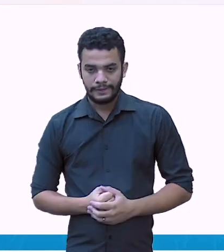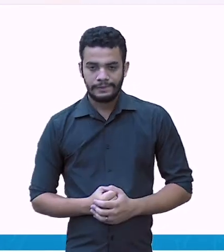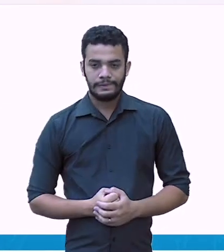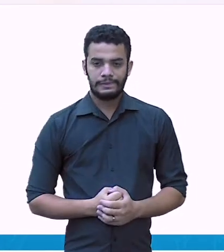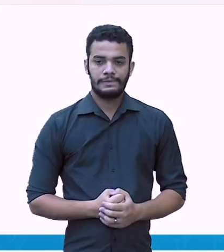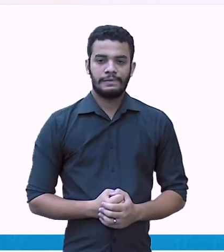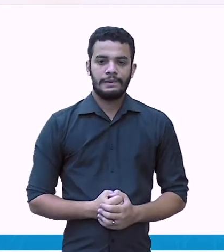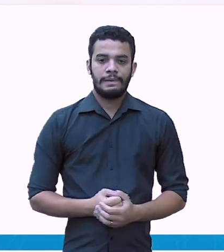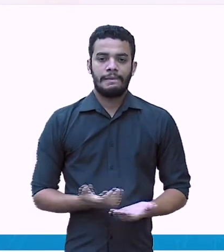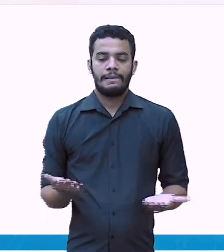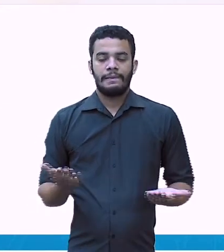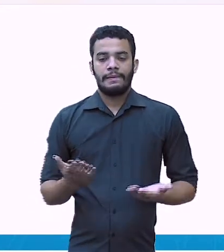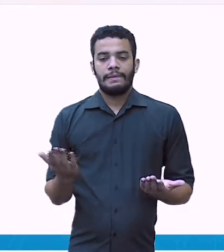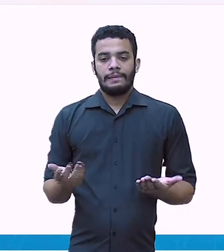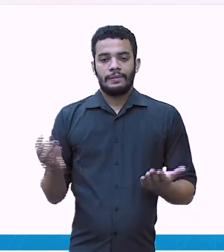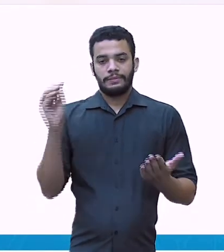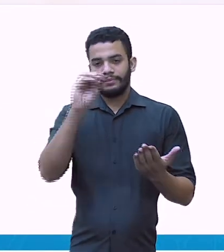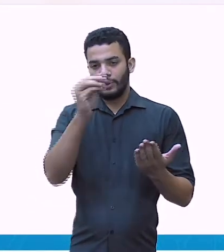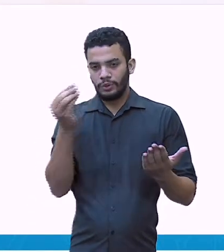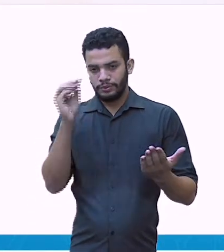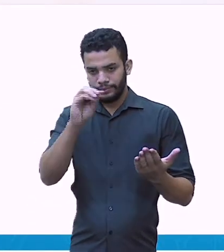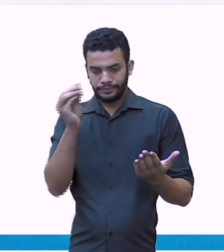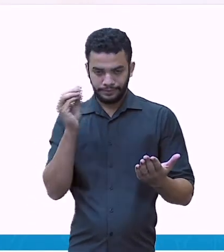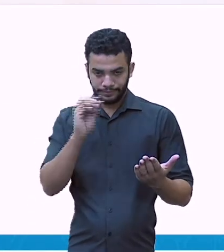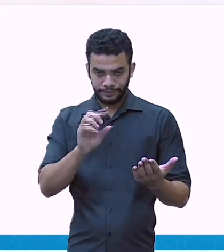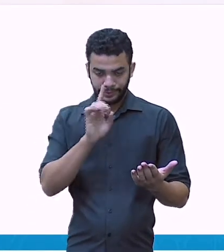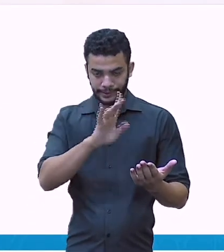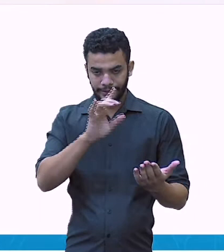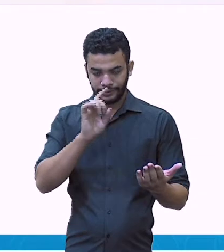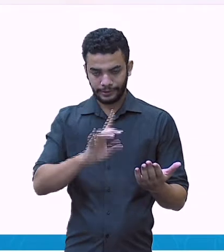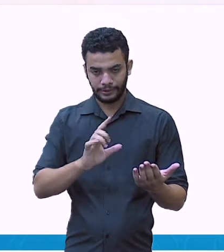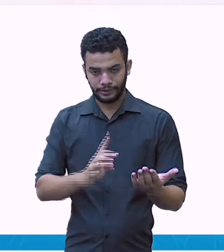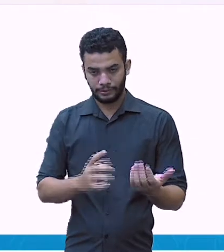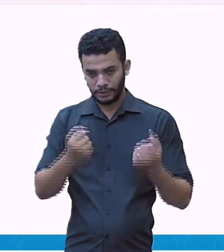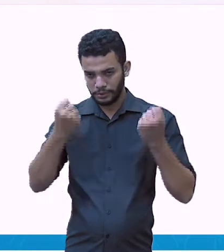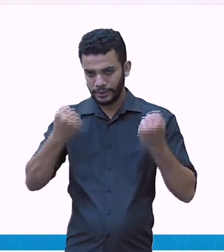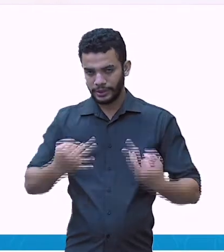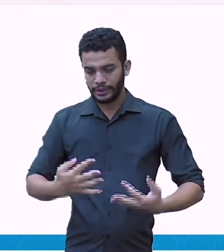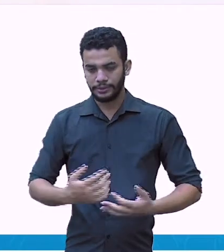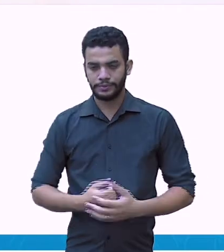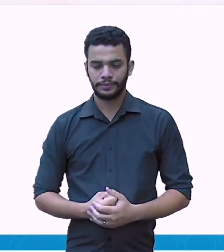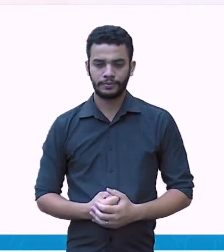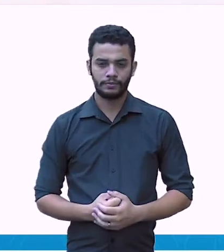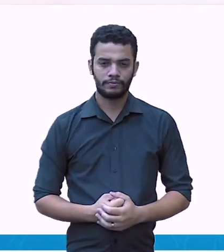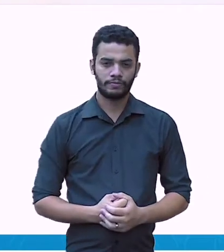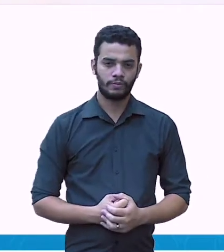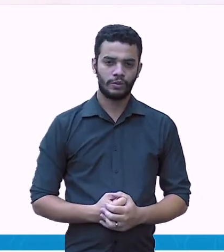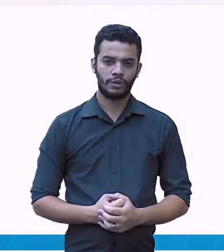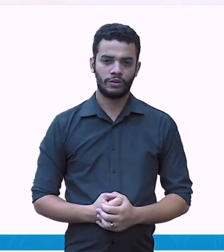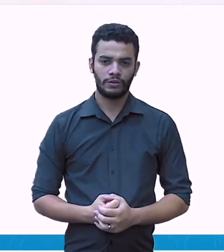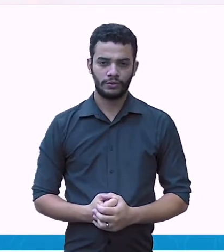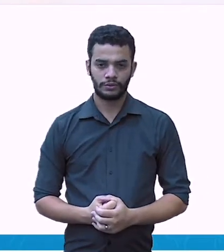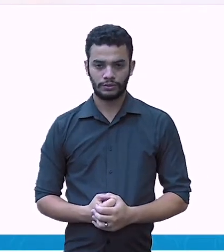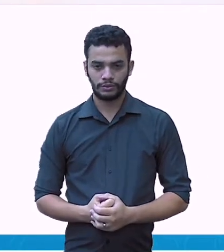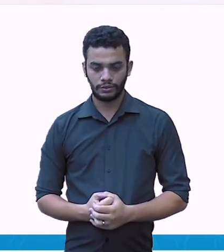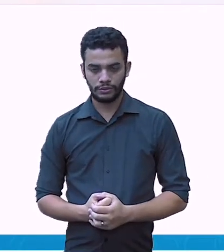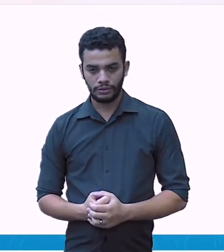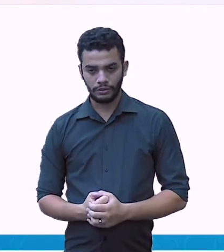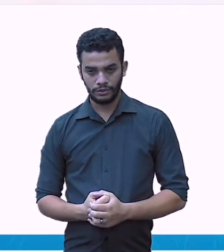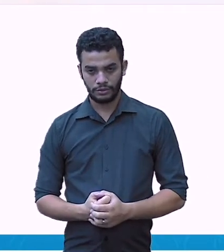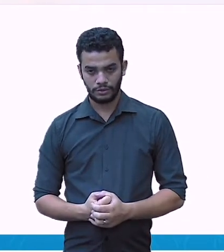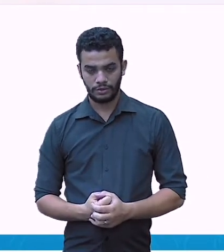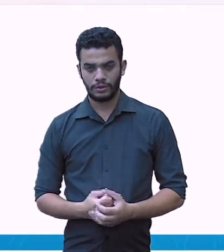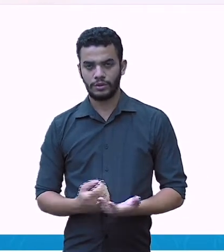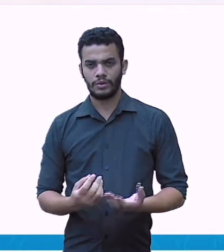vamos representar esses números aqui nesse quadro aqui que eu fiz. Olha, 1 metro e